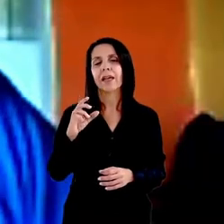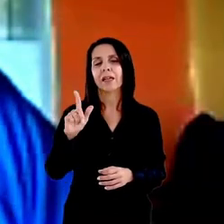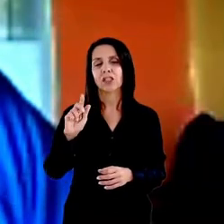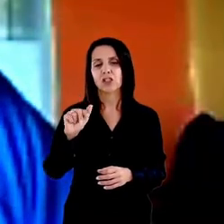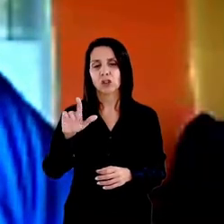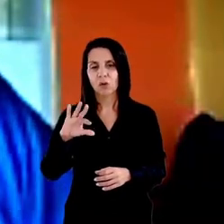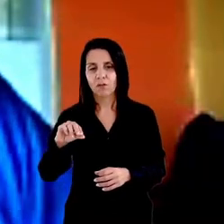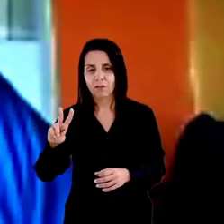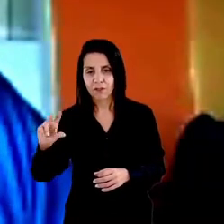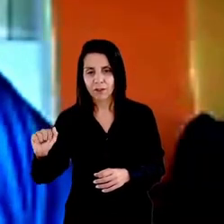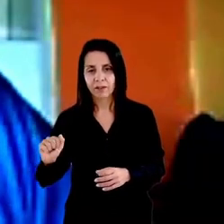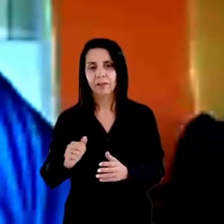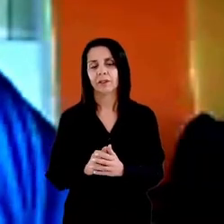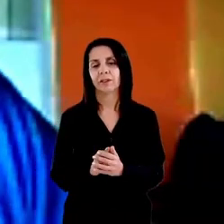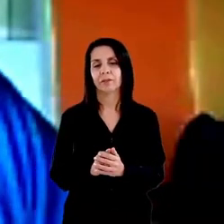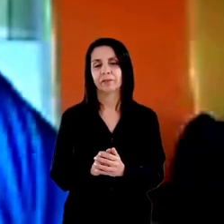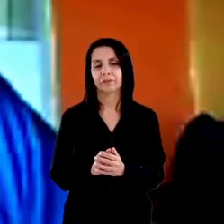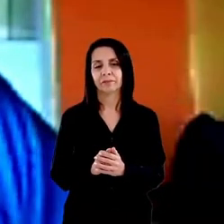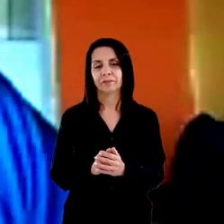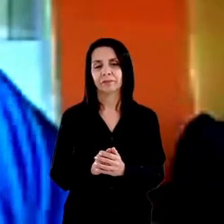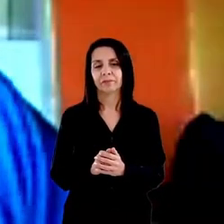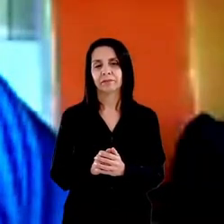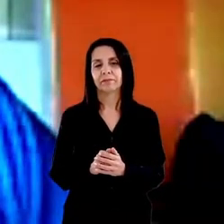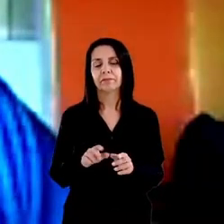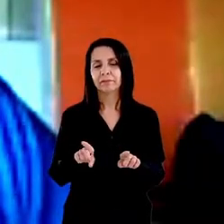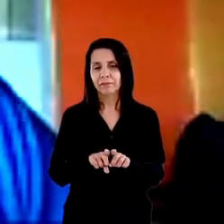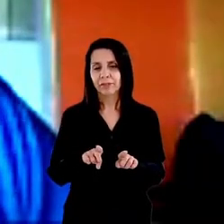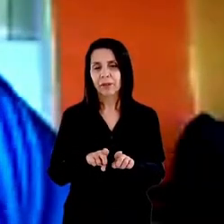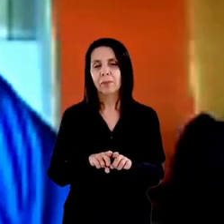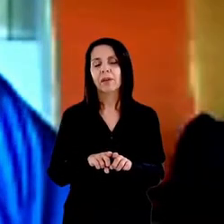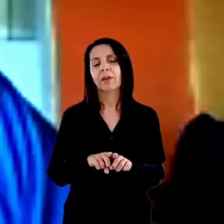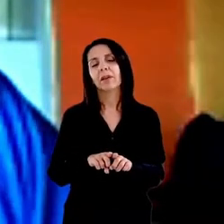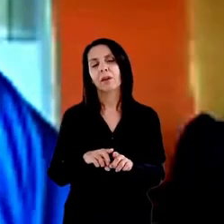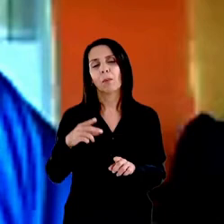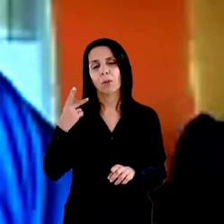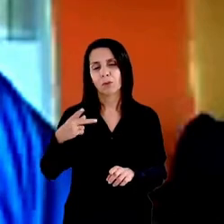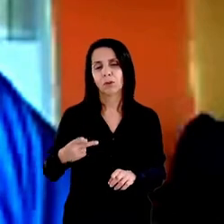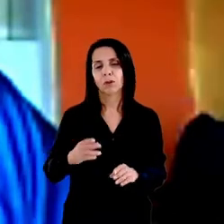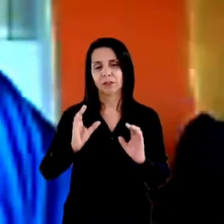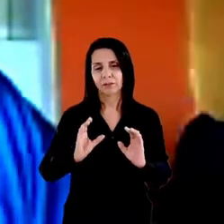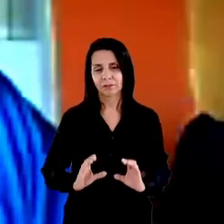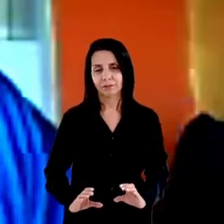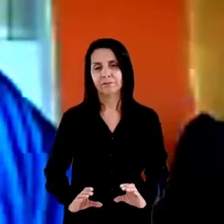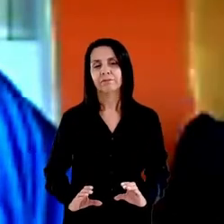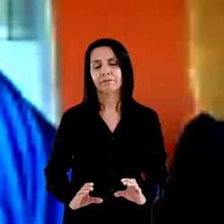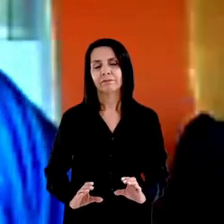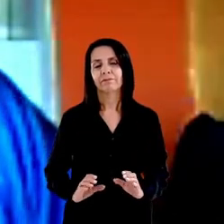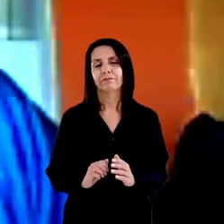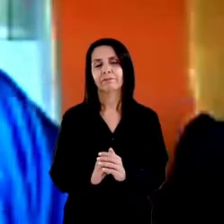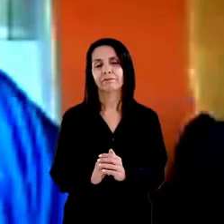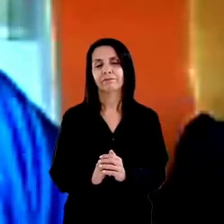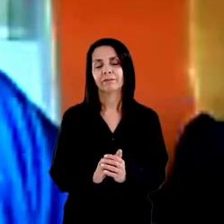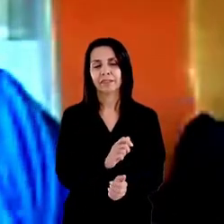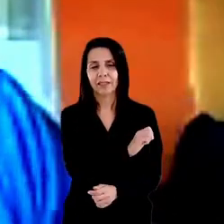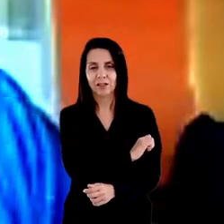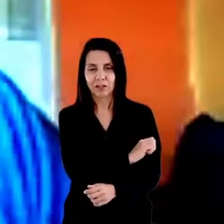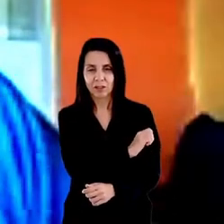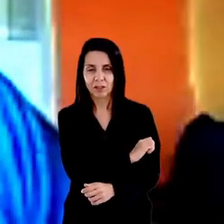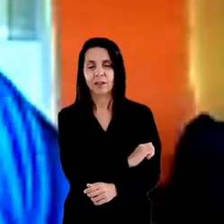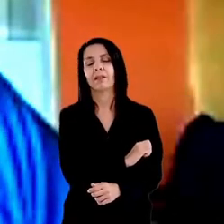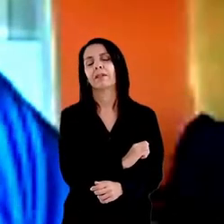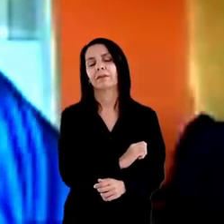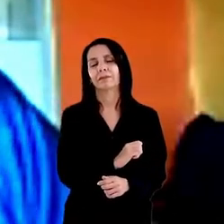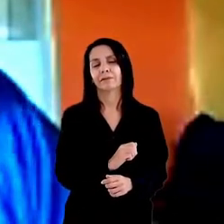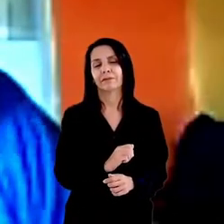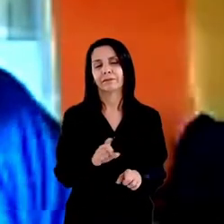é do Rio Grande do Norte doutor Daniela Vera as promotoras da cidadania no Rio de Janeiro doutora Cristiane Xavier da DPR doutor Tales